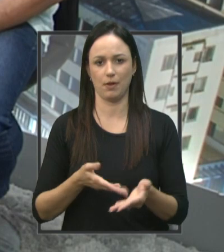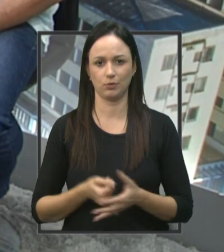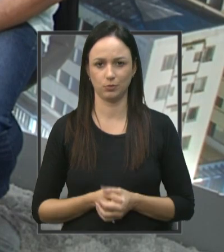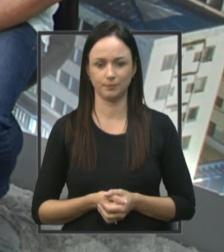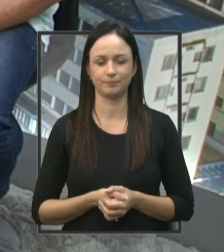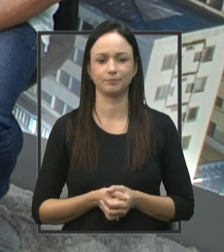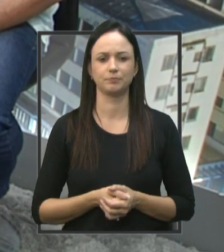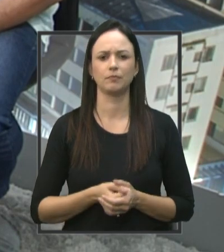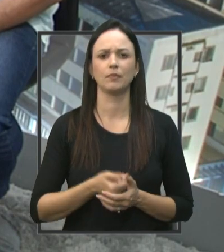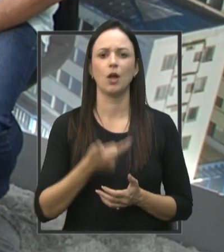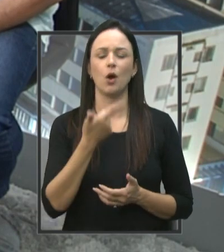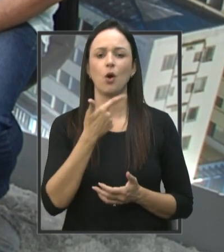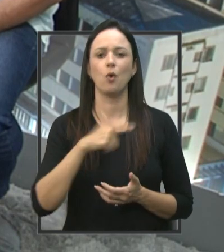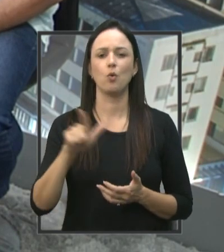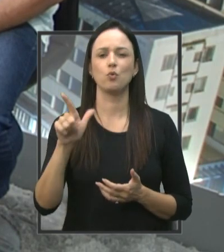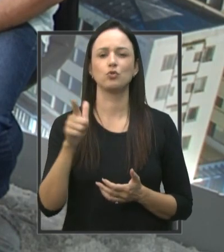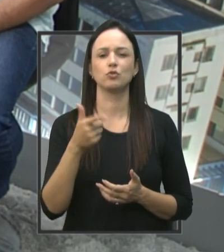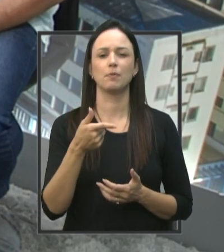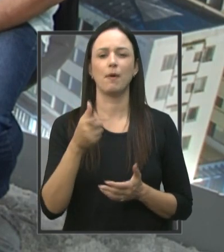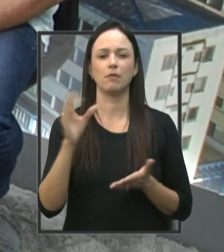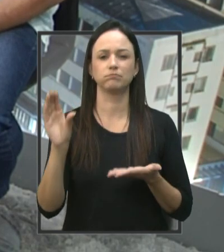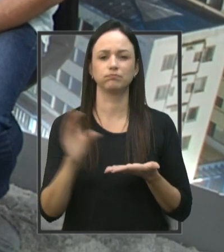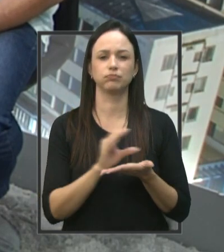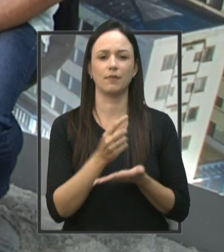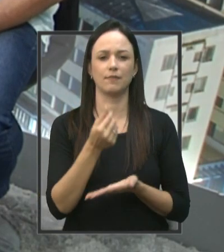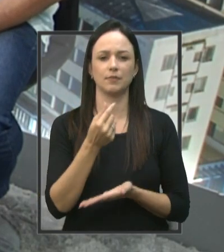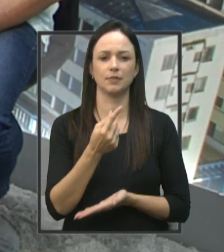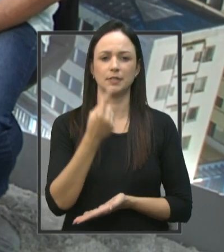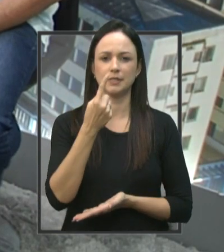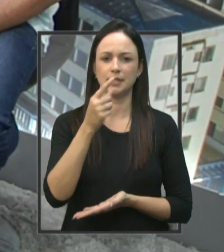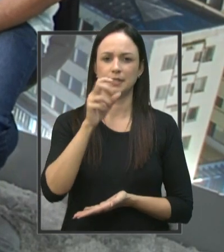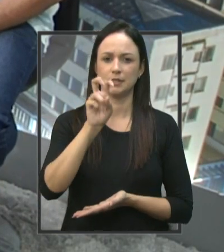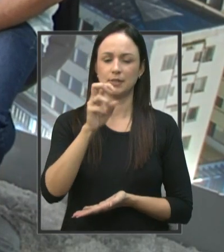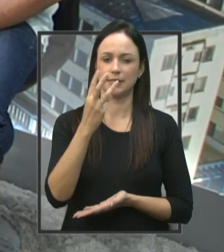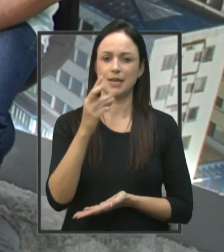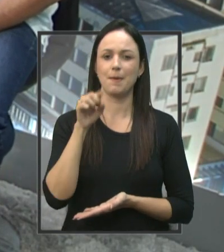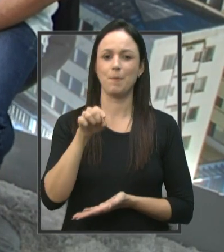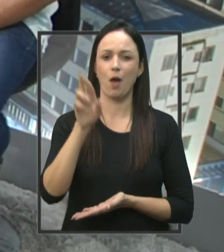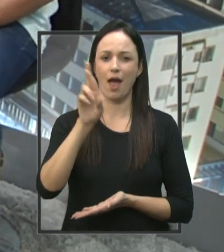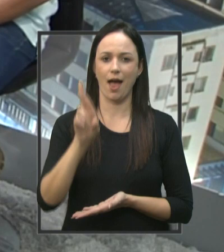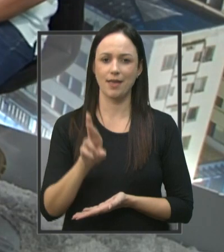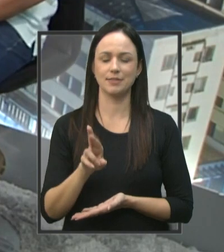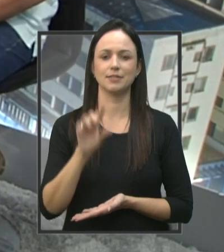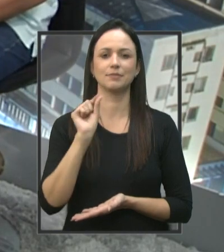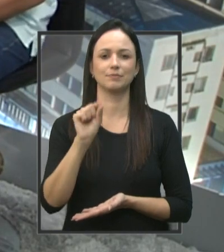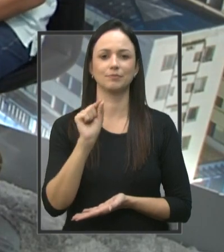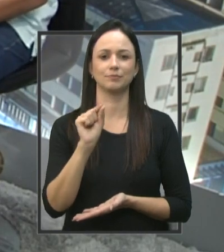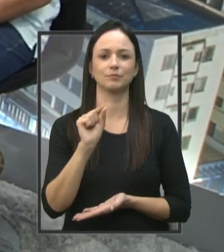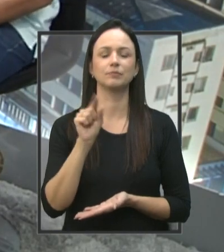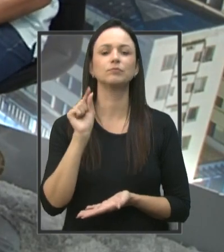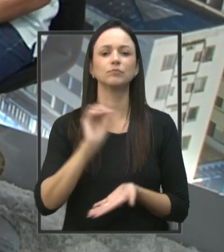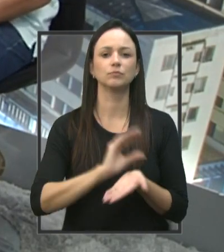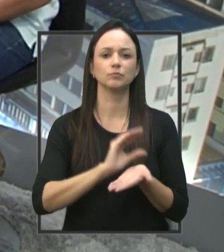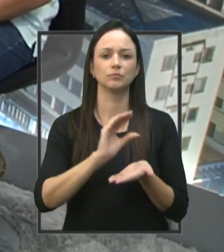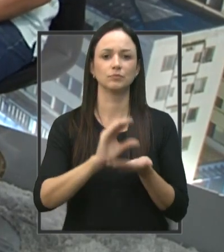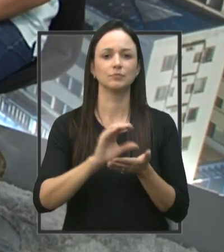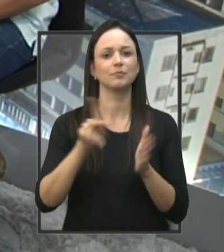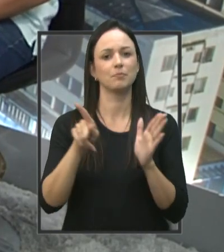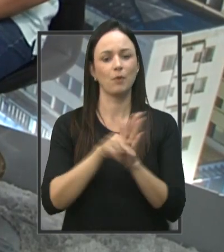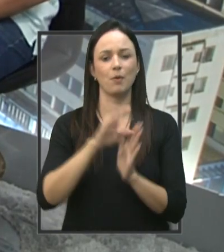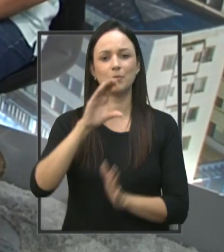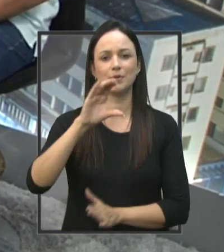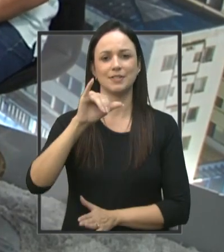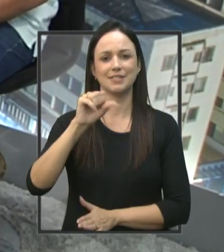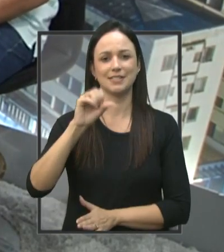última emenda Que é de valor maior De aproximadamente 153 mil reais Que é destinada Justamente Ao SISC Para